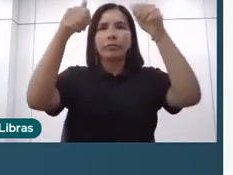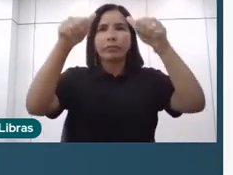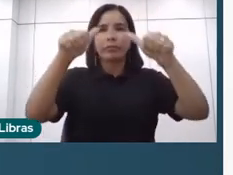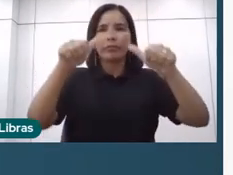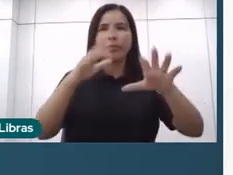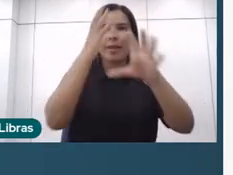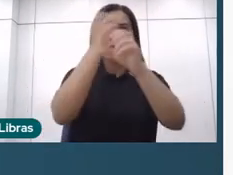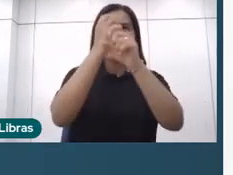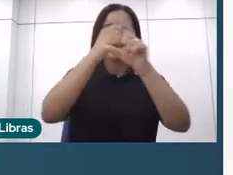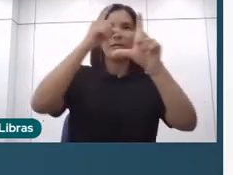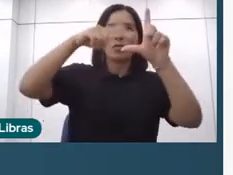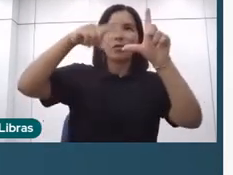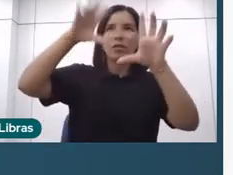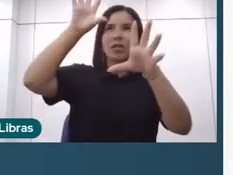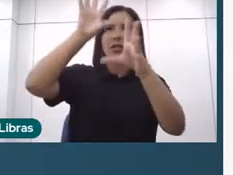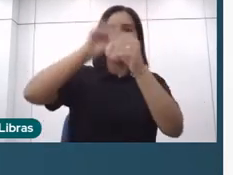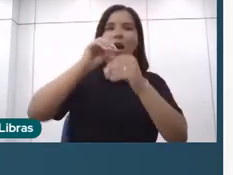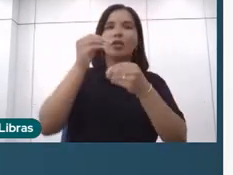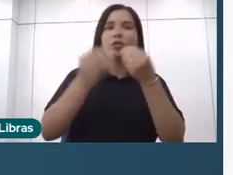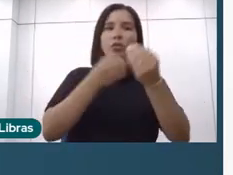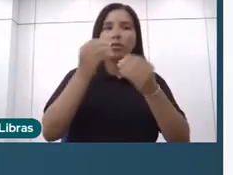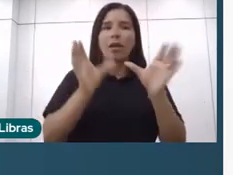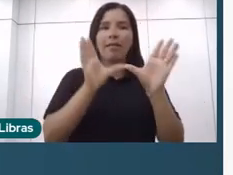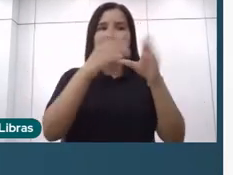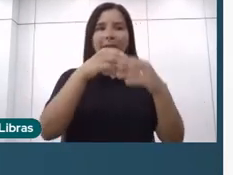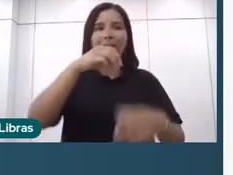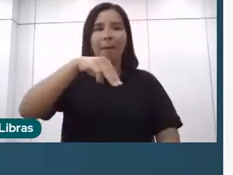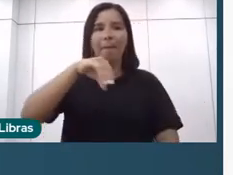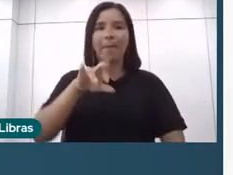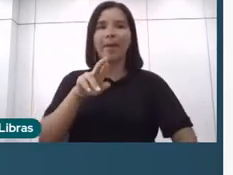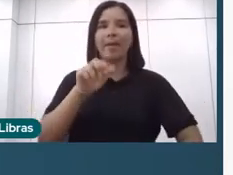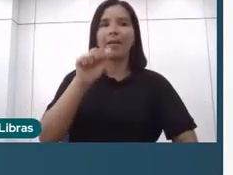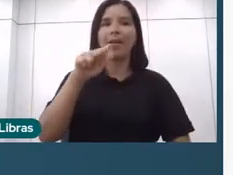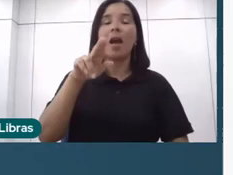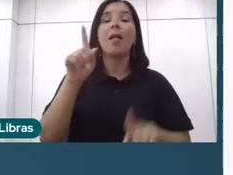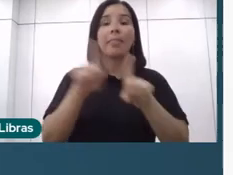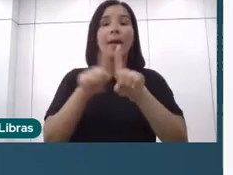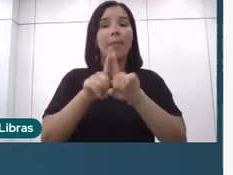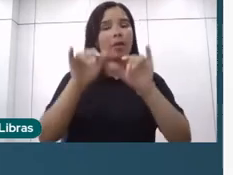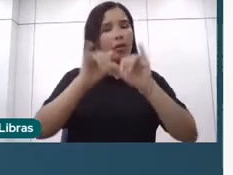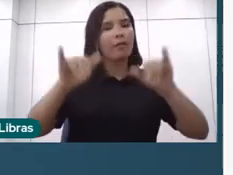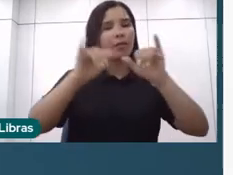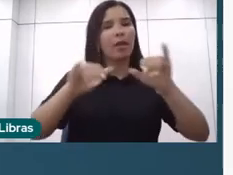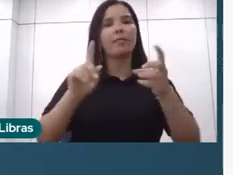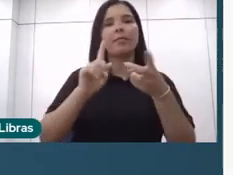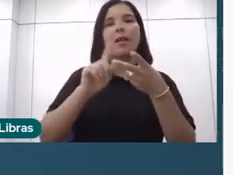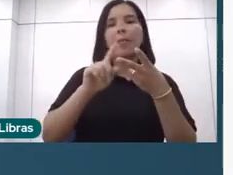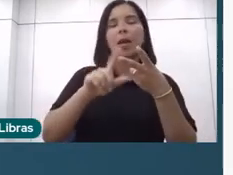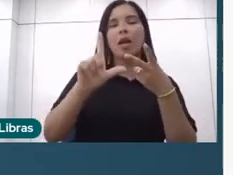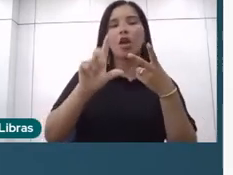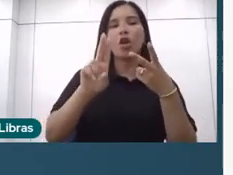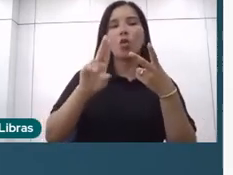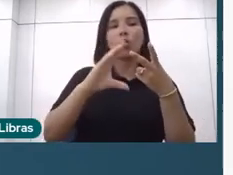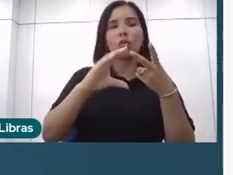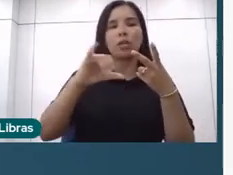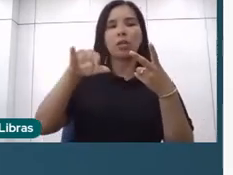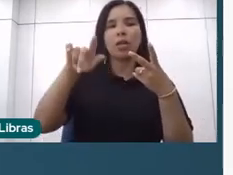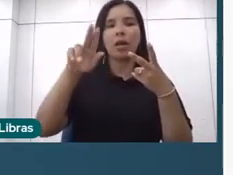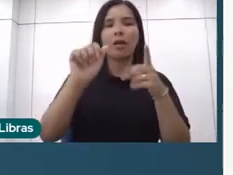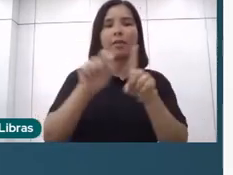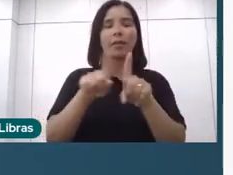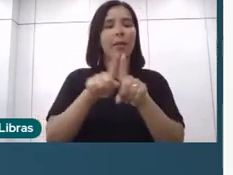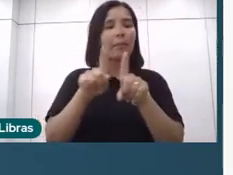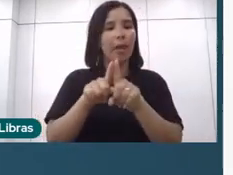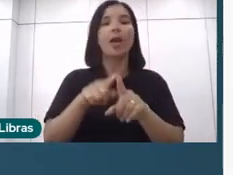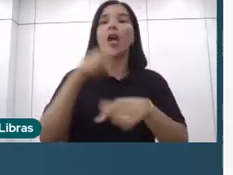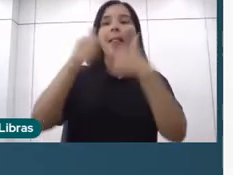e provavelmente com a equipe da Miriam, deve ter passado essa minha preocupação também, Luciana, né, a Luciana aqui, que foi uma das pessoas que fez, né, que